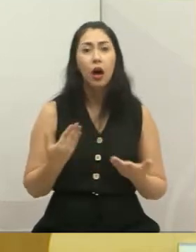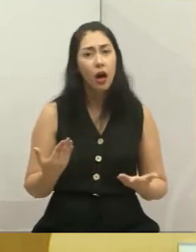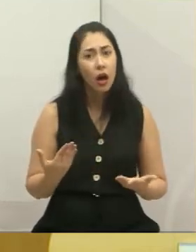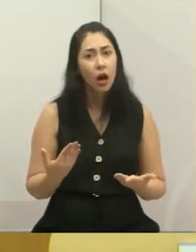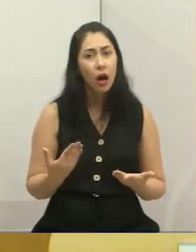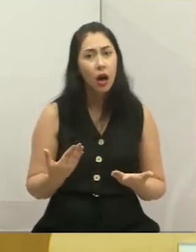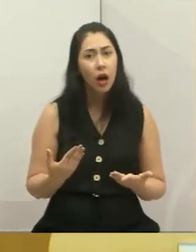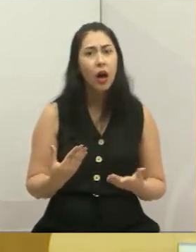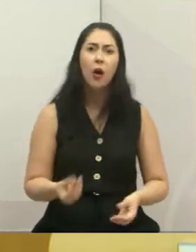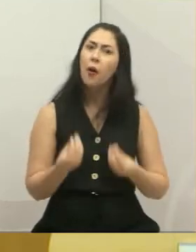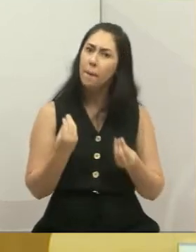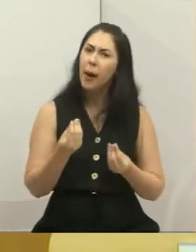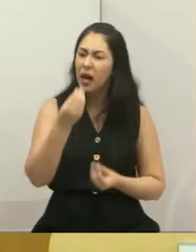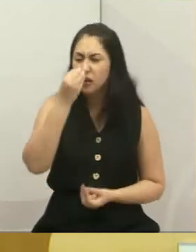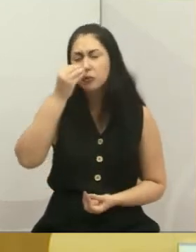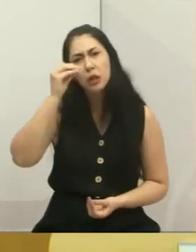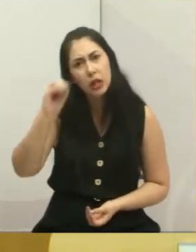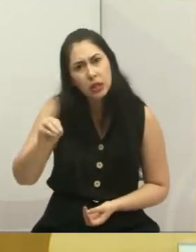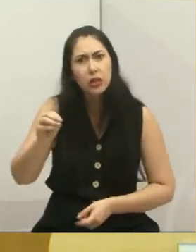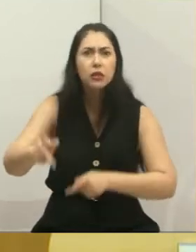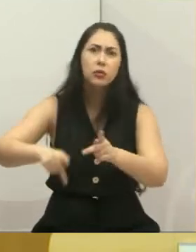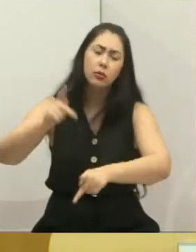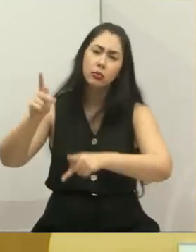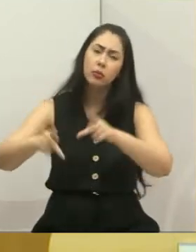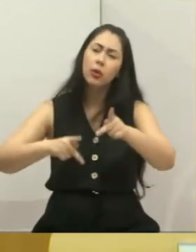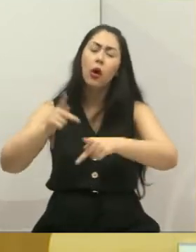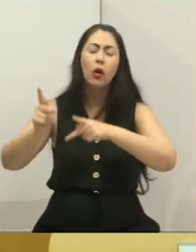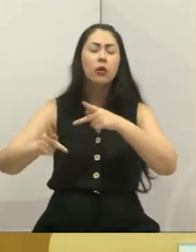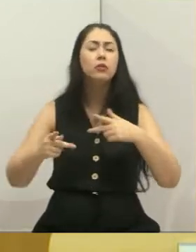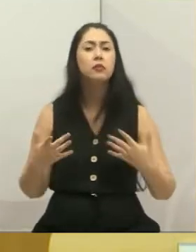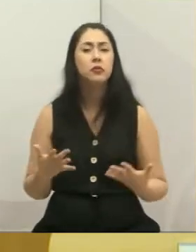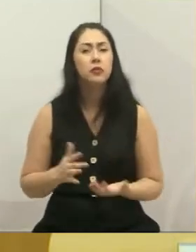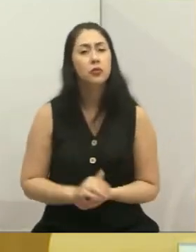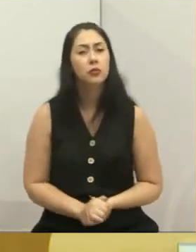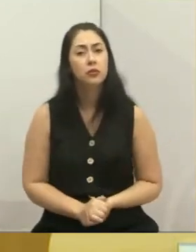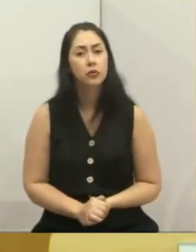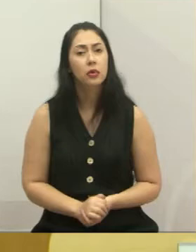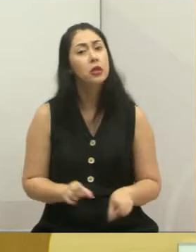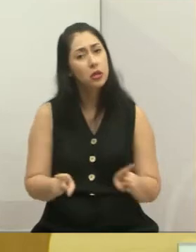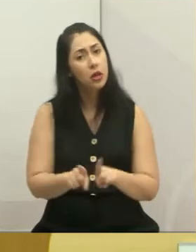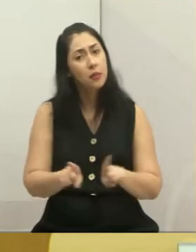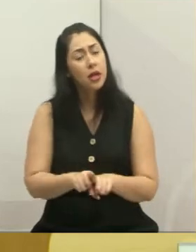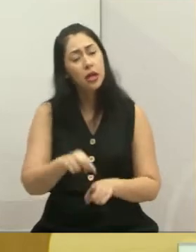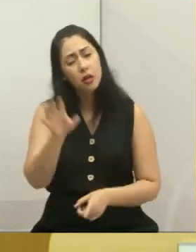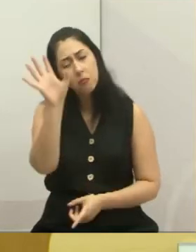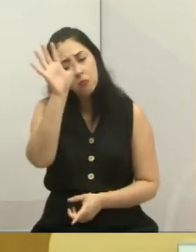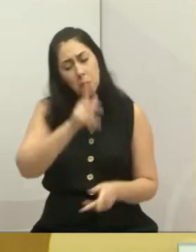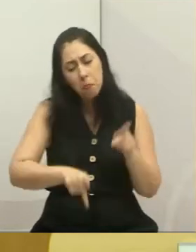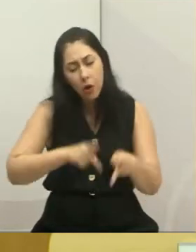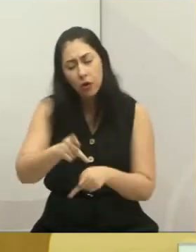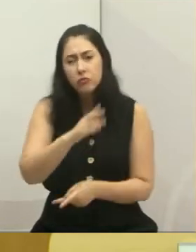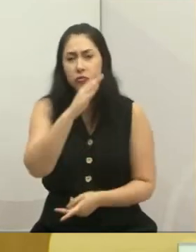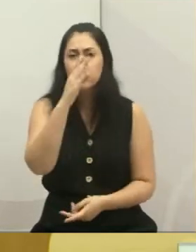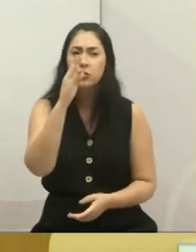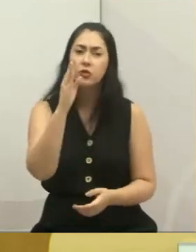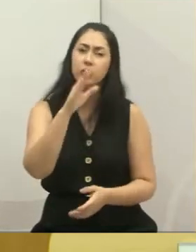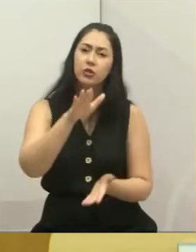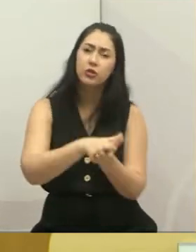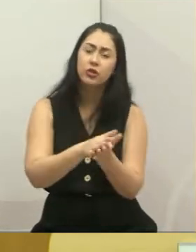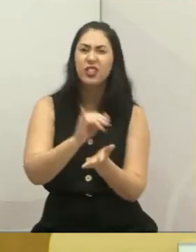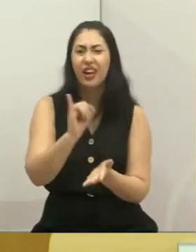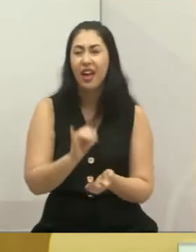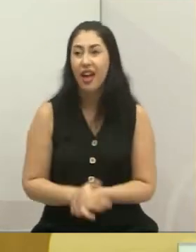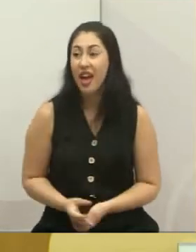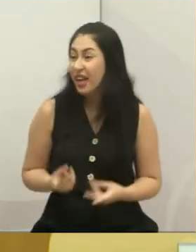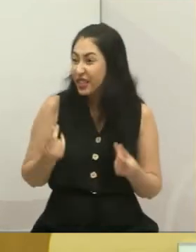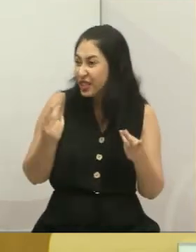de consideração com o povo do Parque Minha Lua e também da nossa região de Jacareí. Será que vocês não têm dinheiro